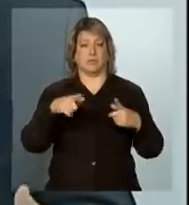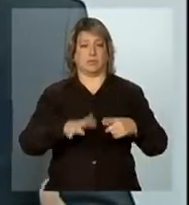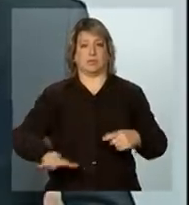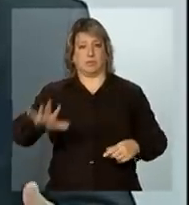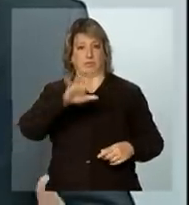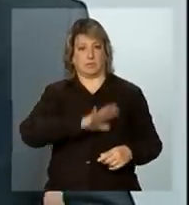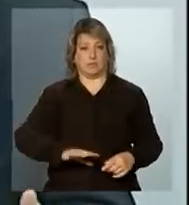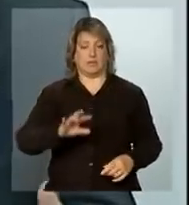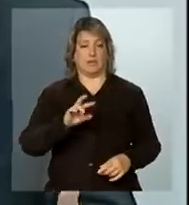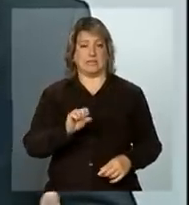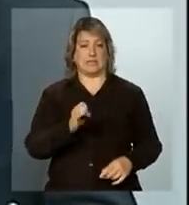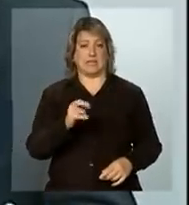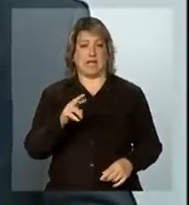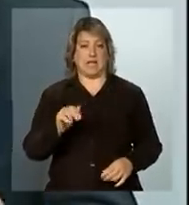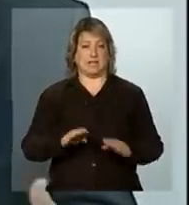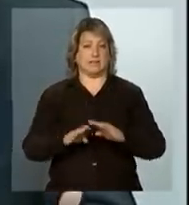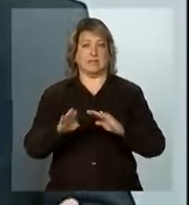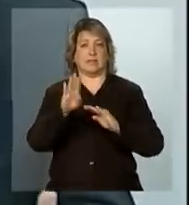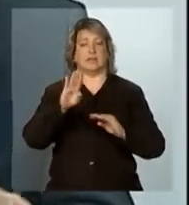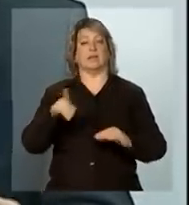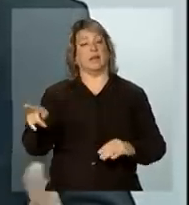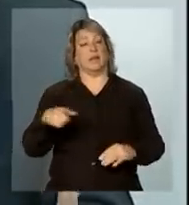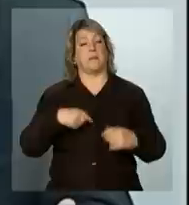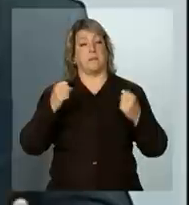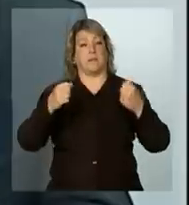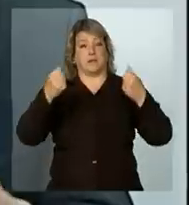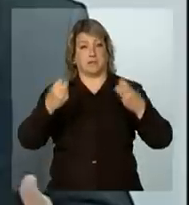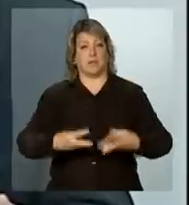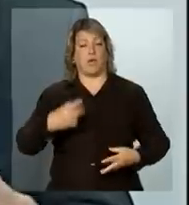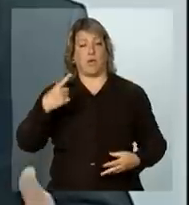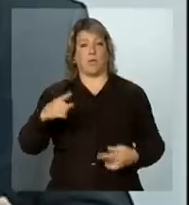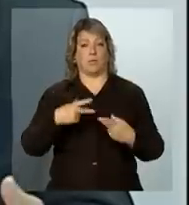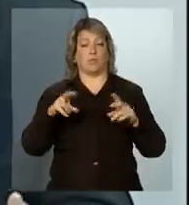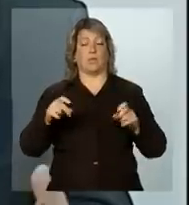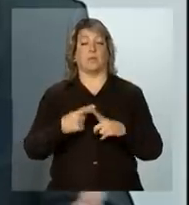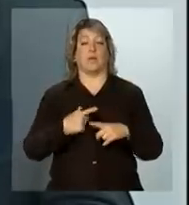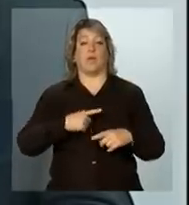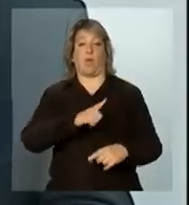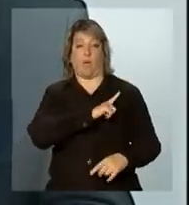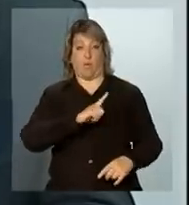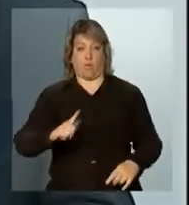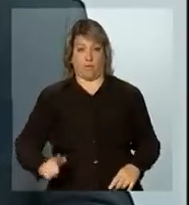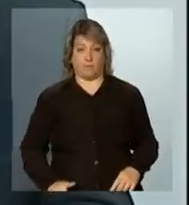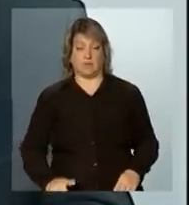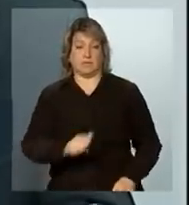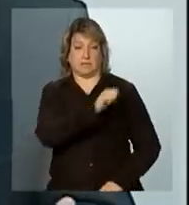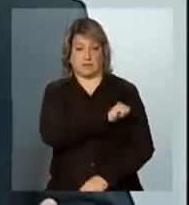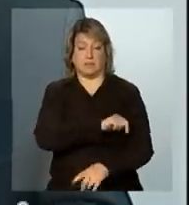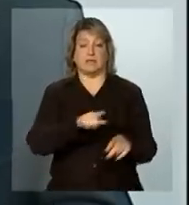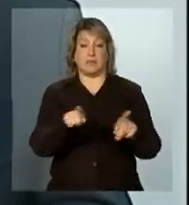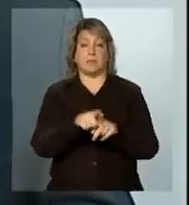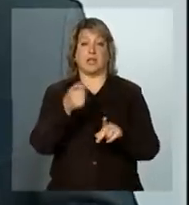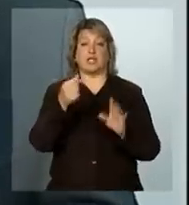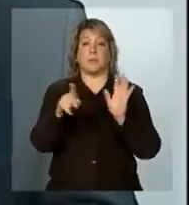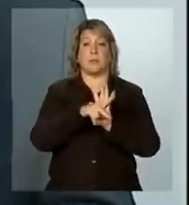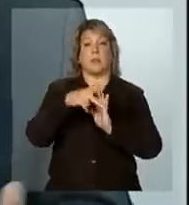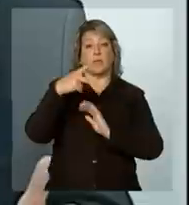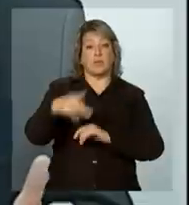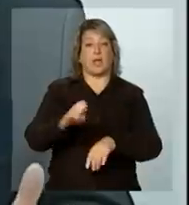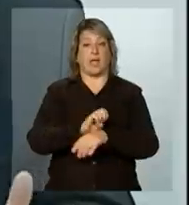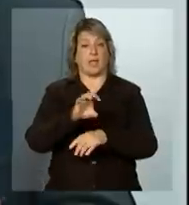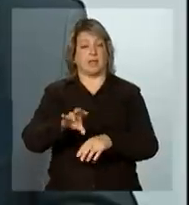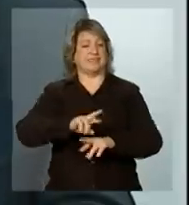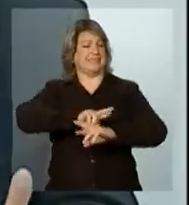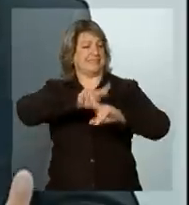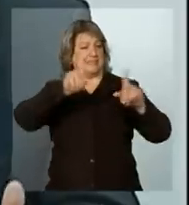aprofundar e detalhar outras ações porque o governo do estado do Rio de Janeiro também investiu com recursos próprios em uma